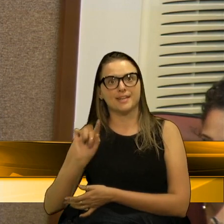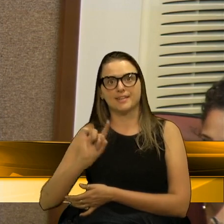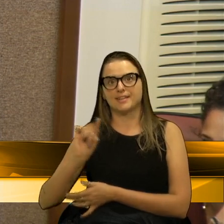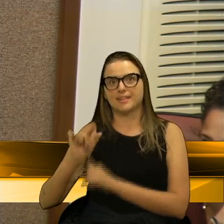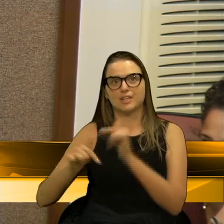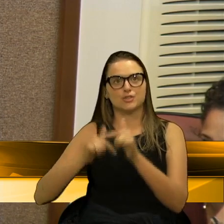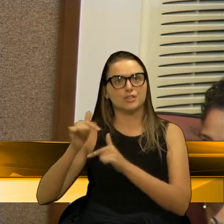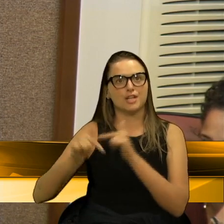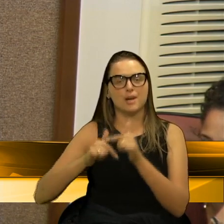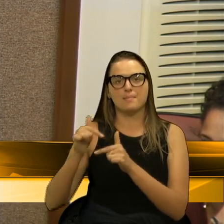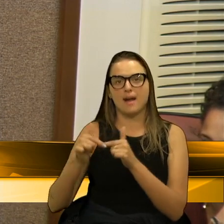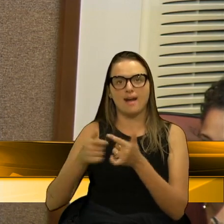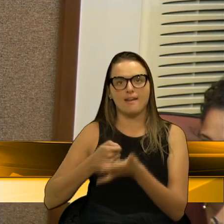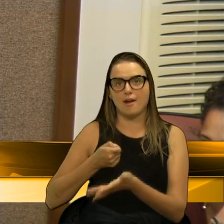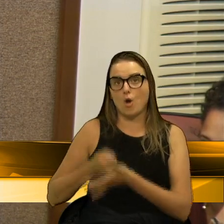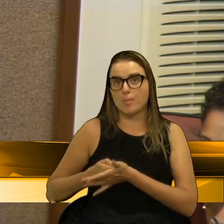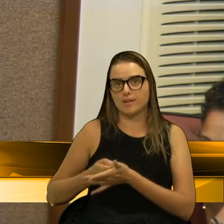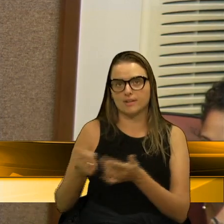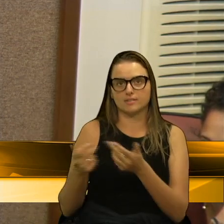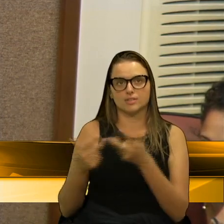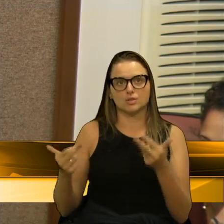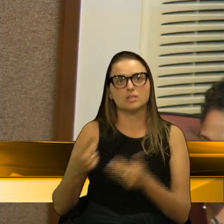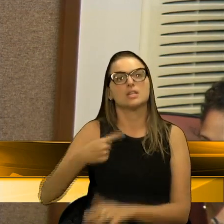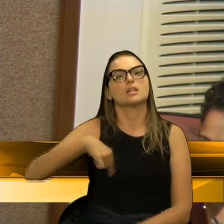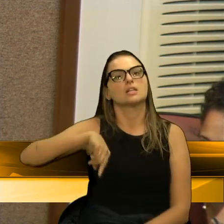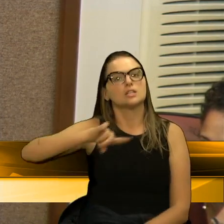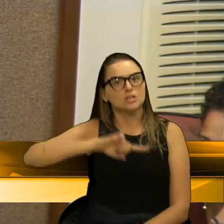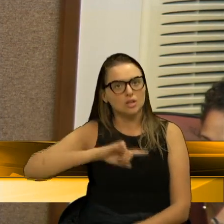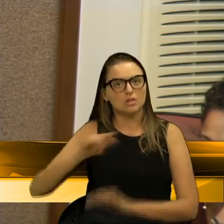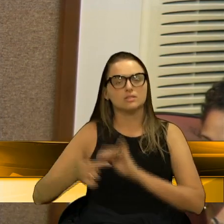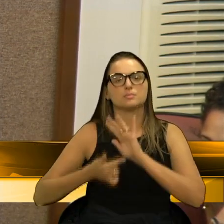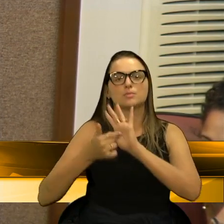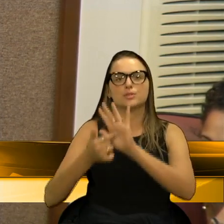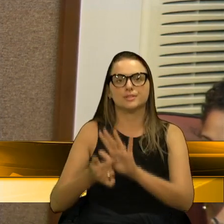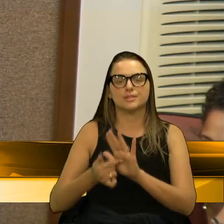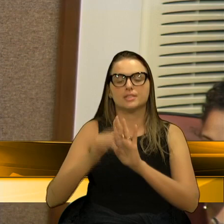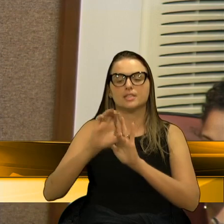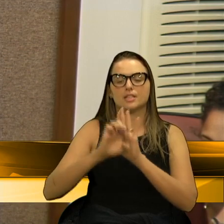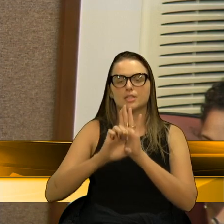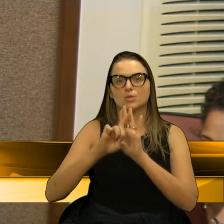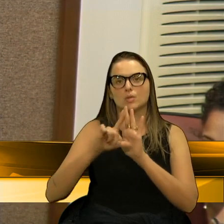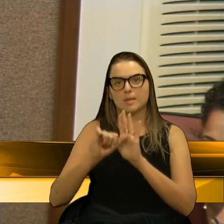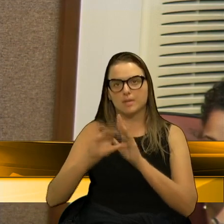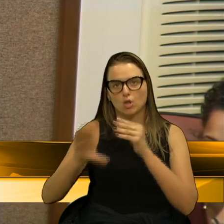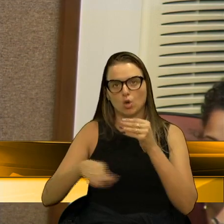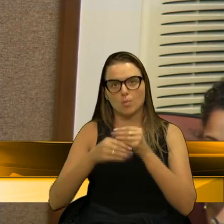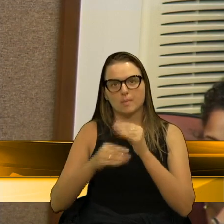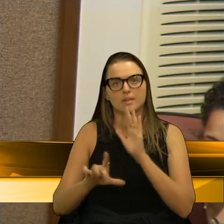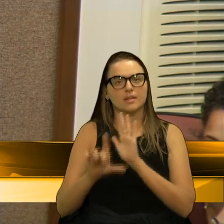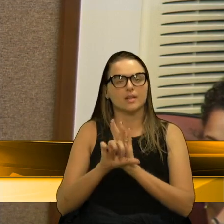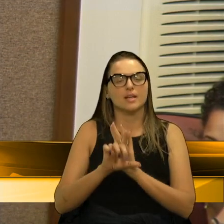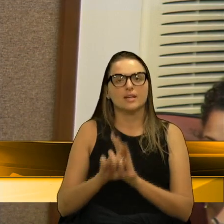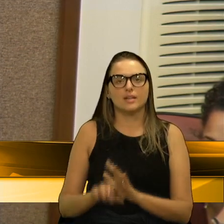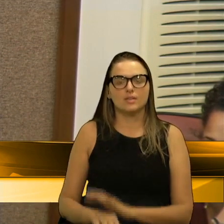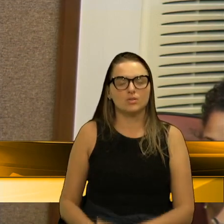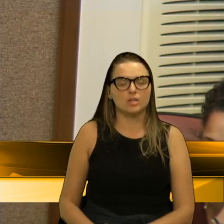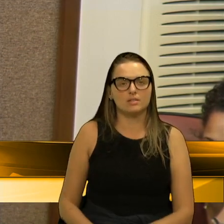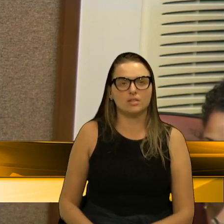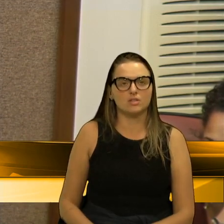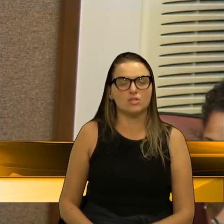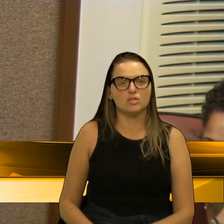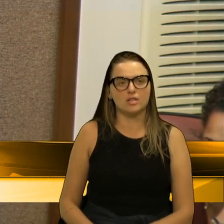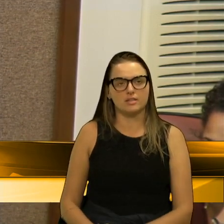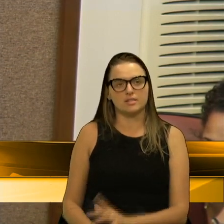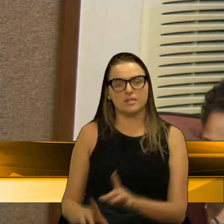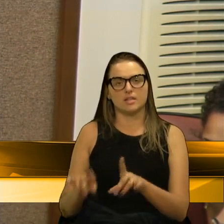canetaço, pelo contrário, a gente está apresentando emendas e nós entendemos da mesma forma que não deve ser